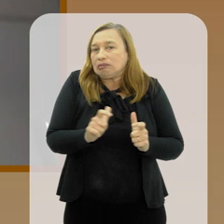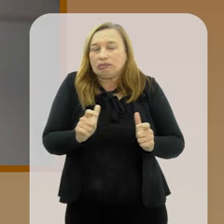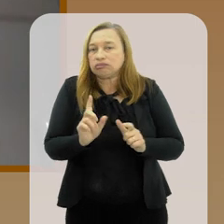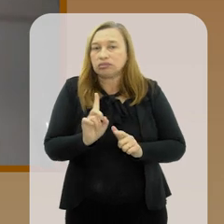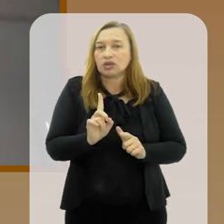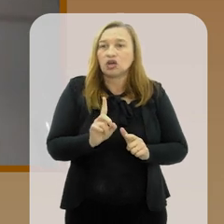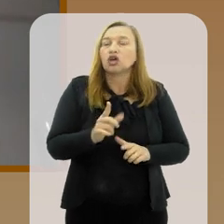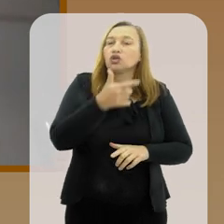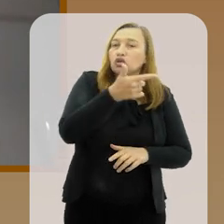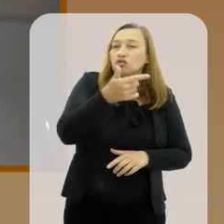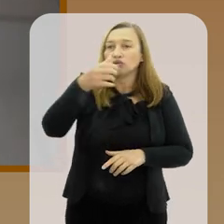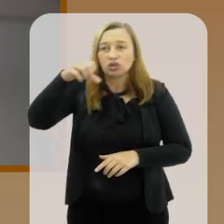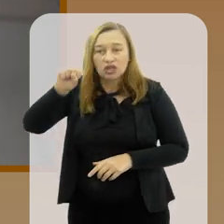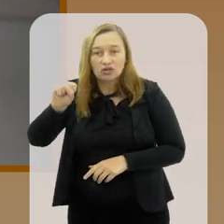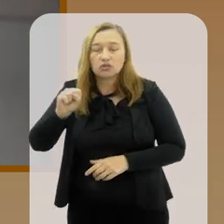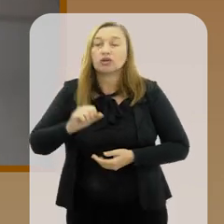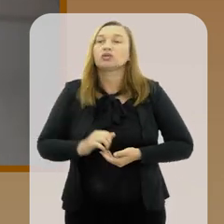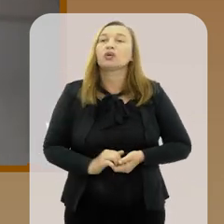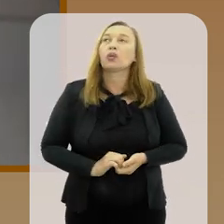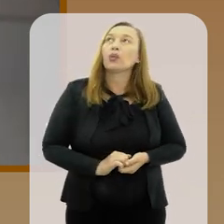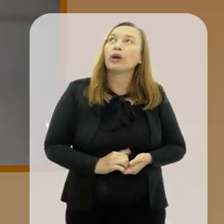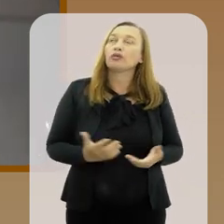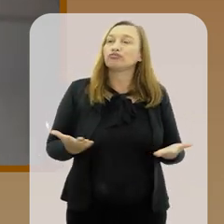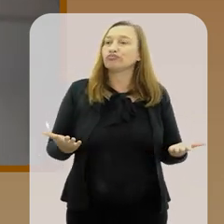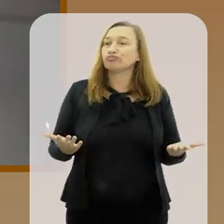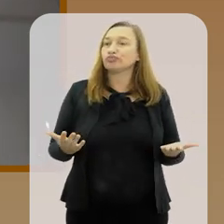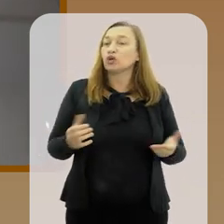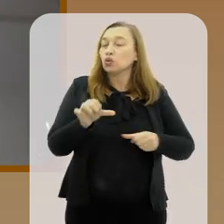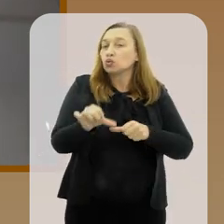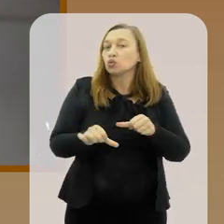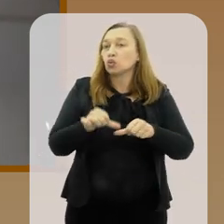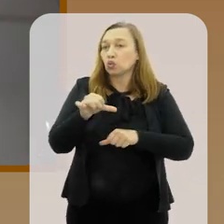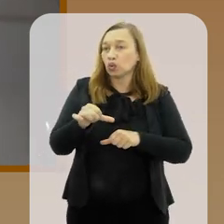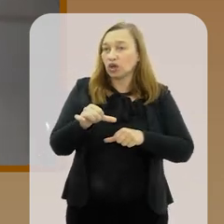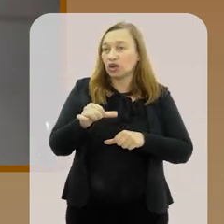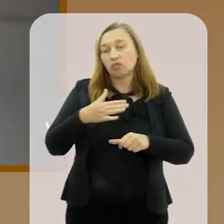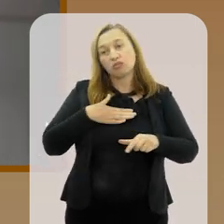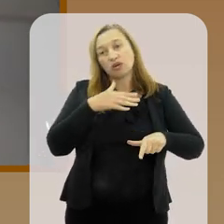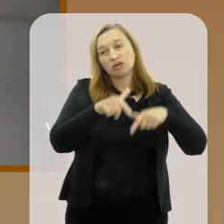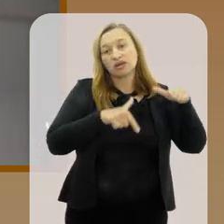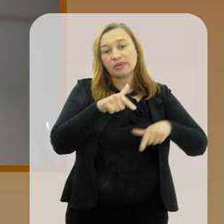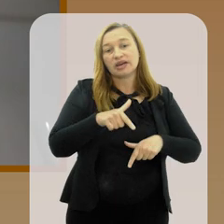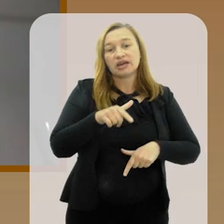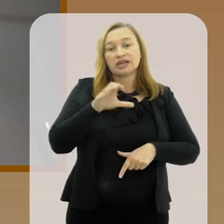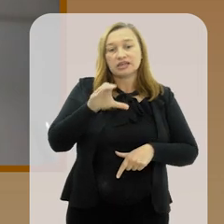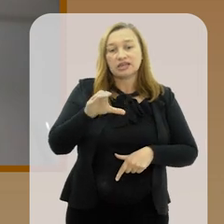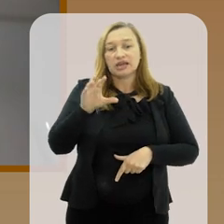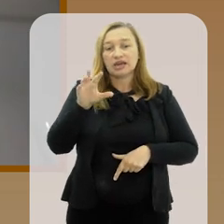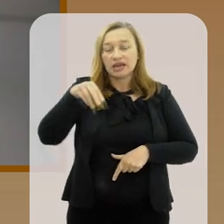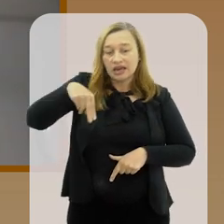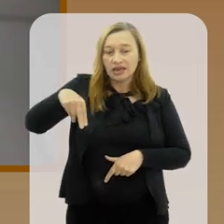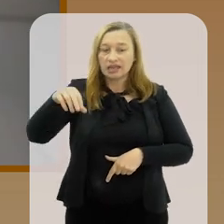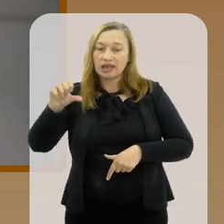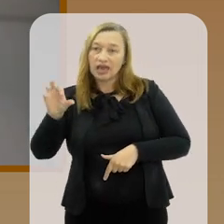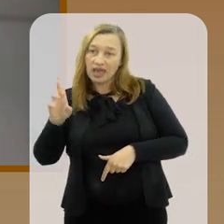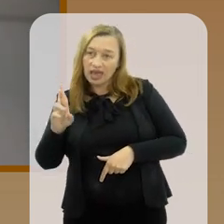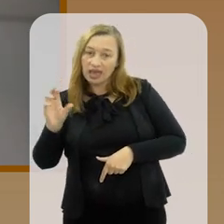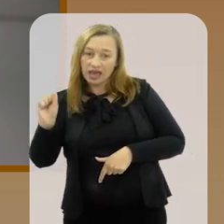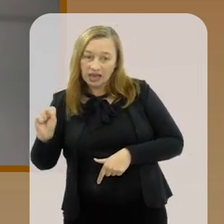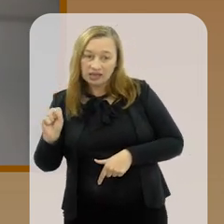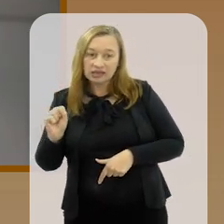assim. certo momento, em 2018, eu troquei o meu trabalho no CNRS pela